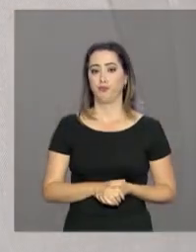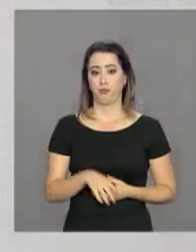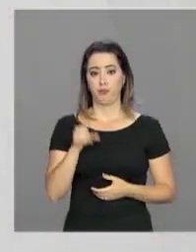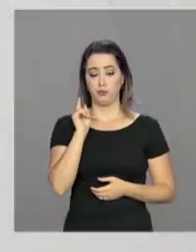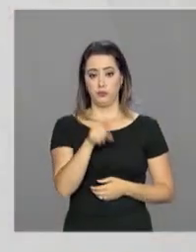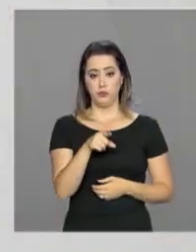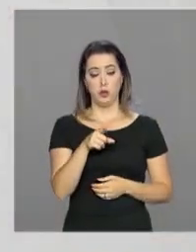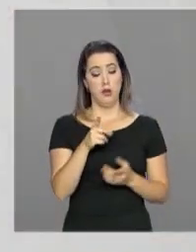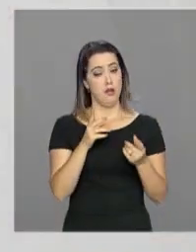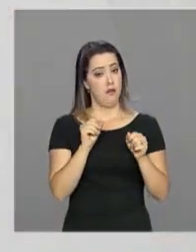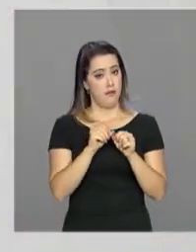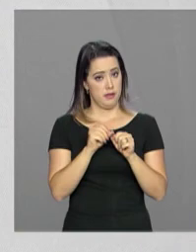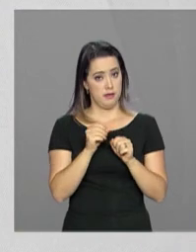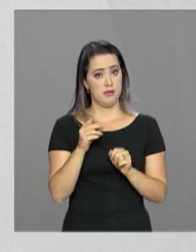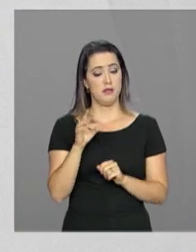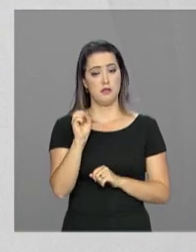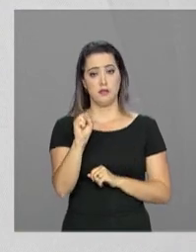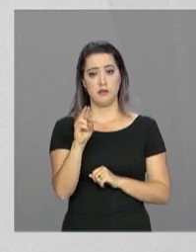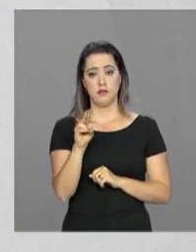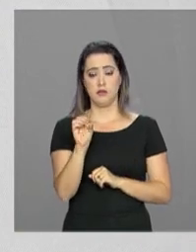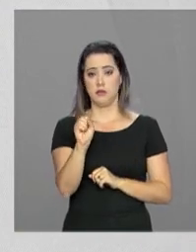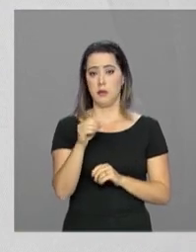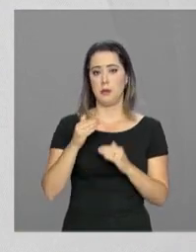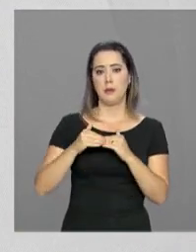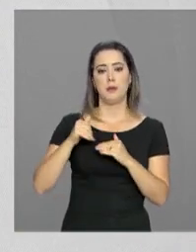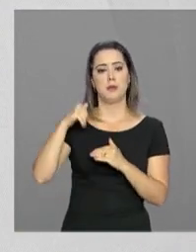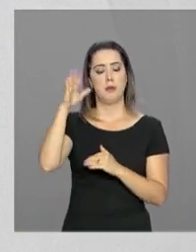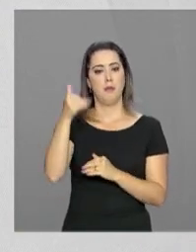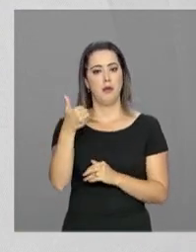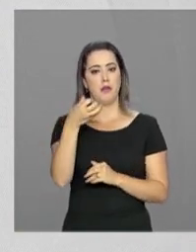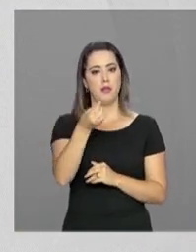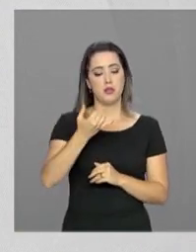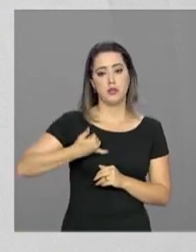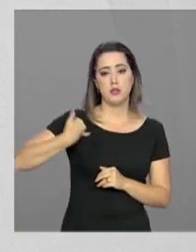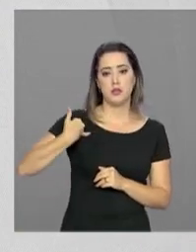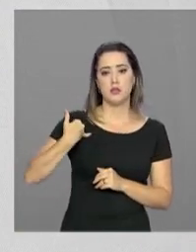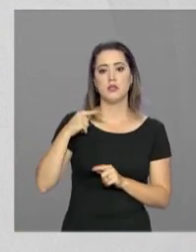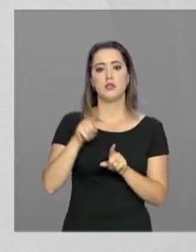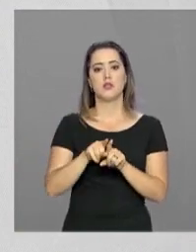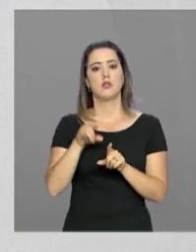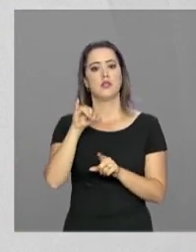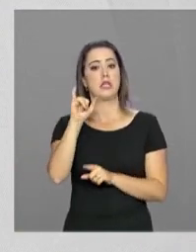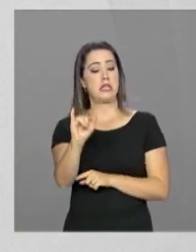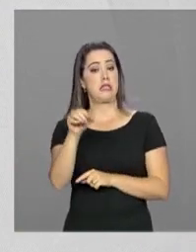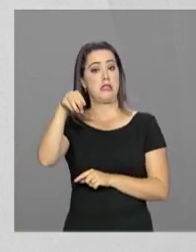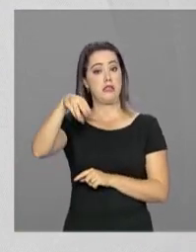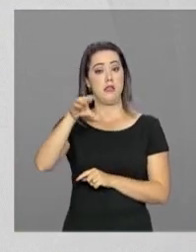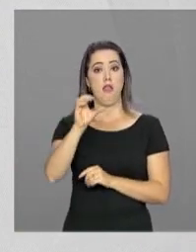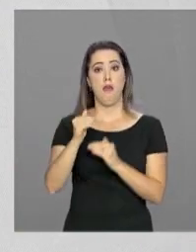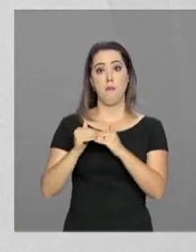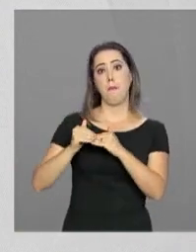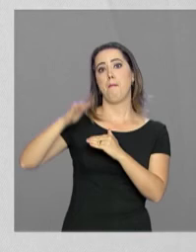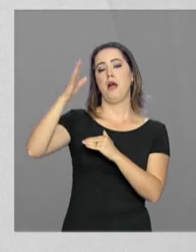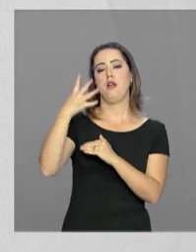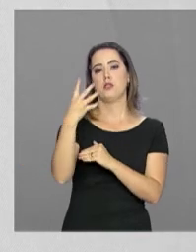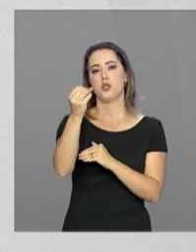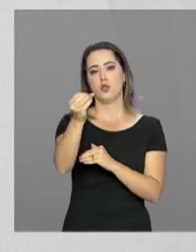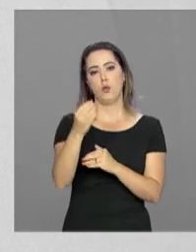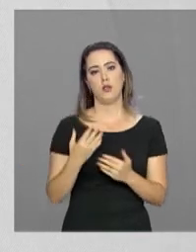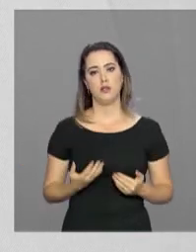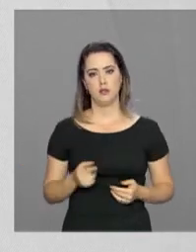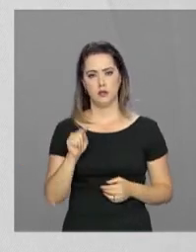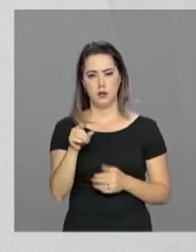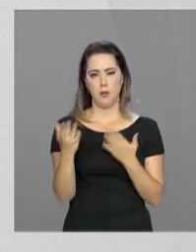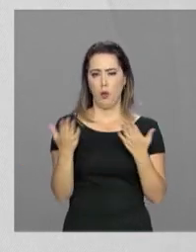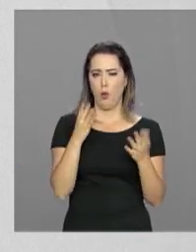Sistema Único de Saúde, é preciso ter mais de 16 anos e índice de massa corpórea acima de 40. Para fazer